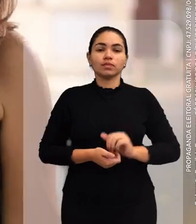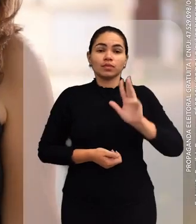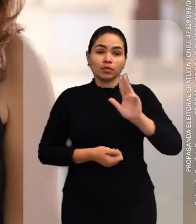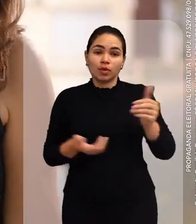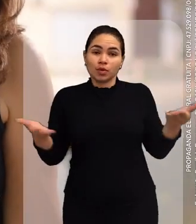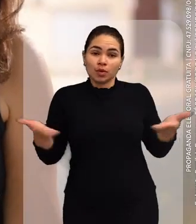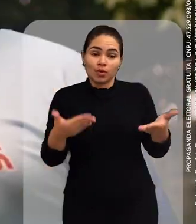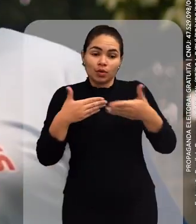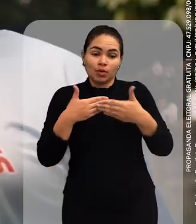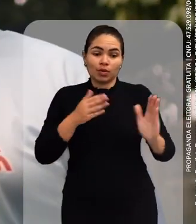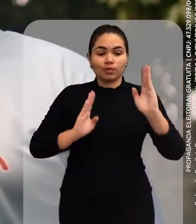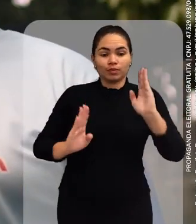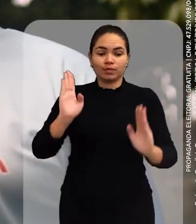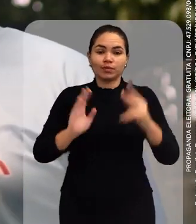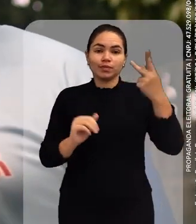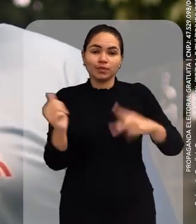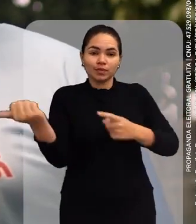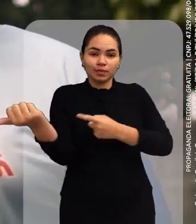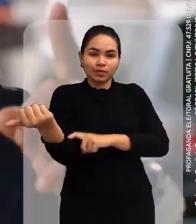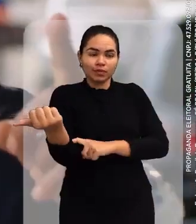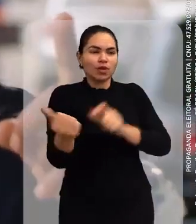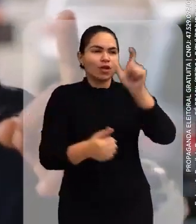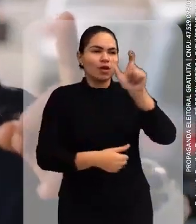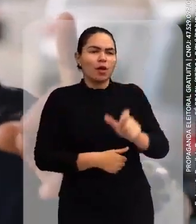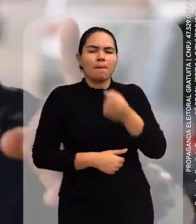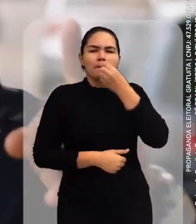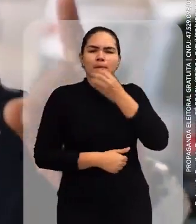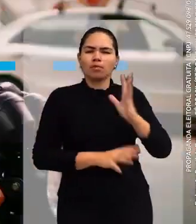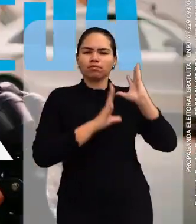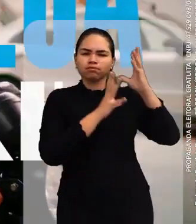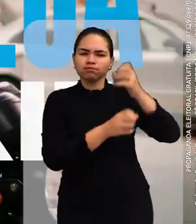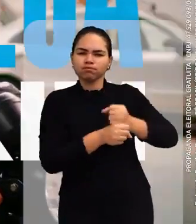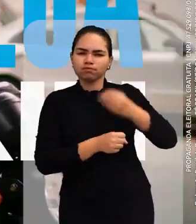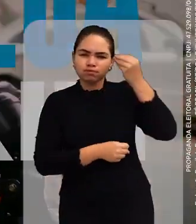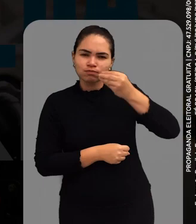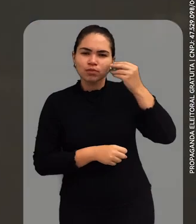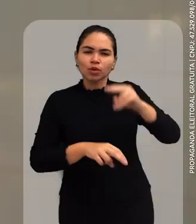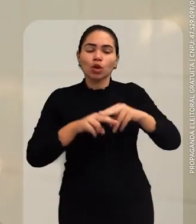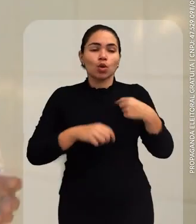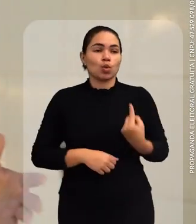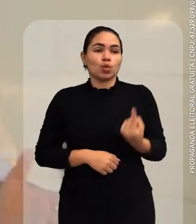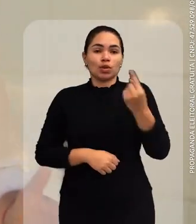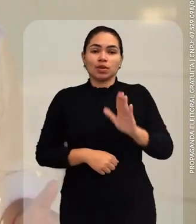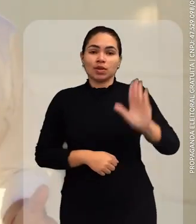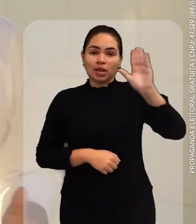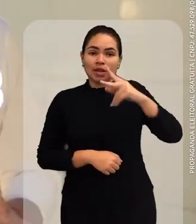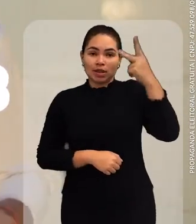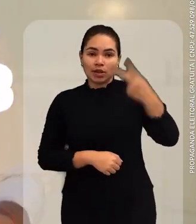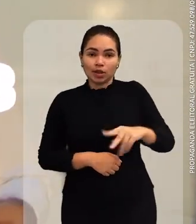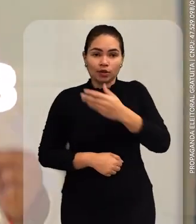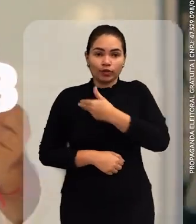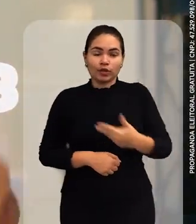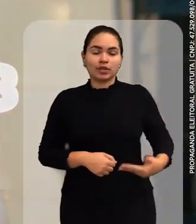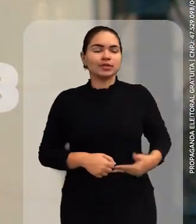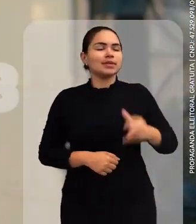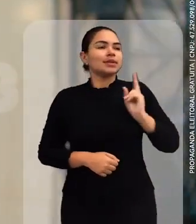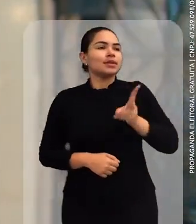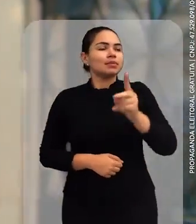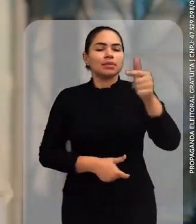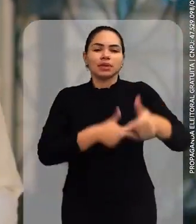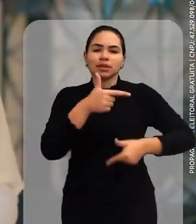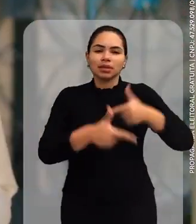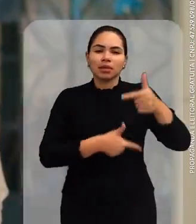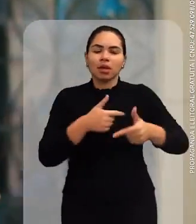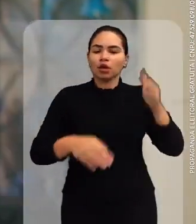Vai começar agora o programa do Eumano. O homem é muito preparado. Veja aí. Sou o único candidato ao governo que sempre